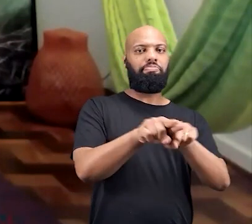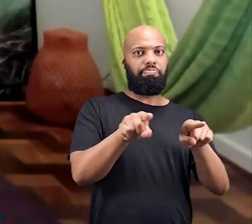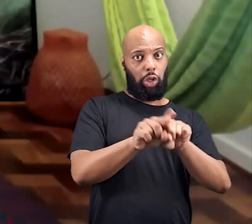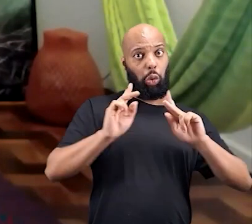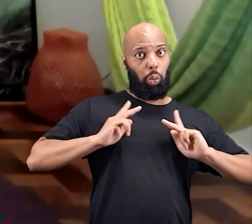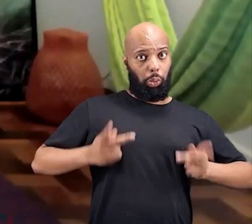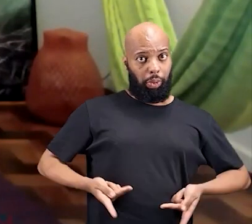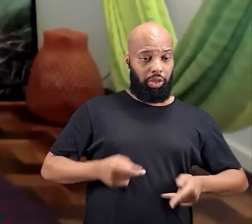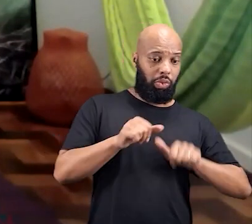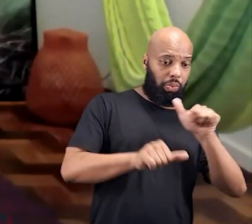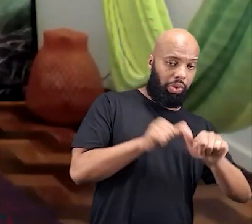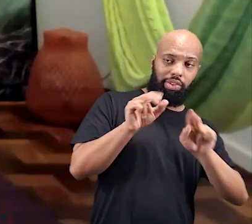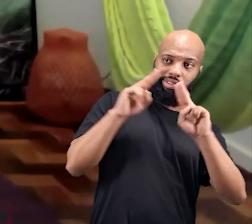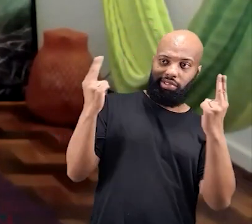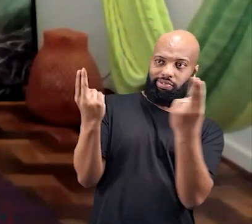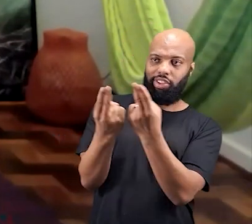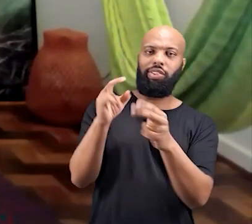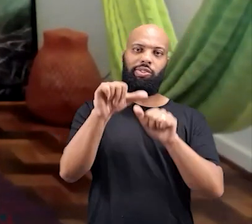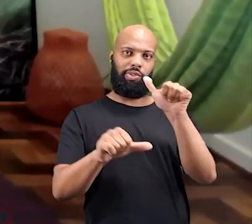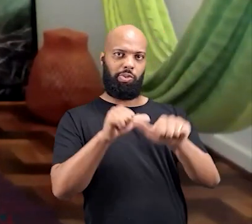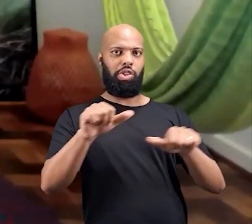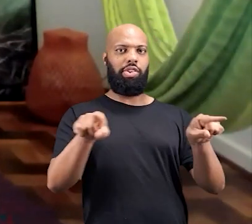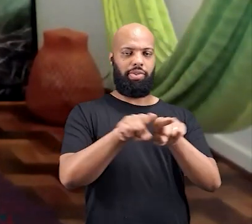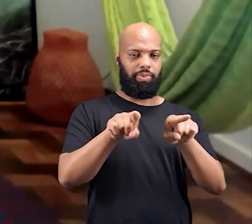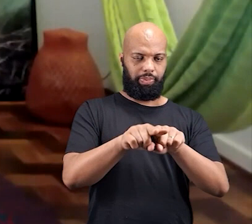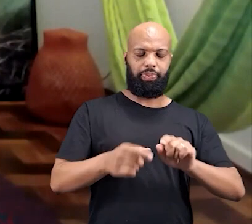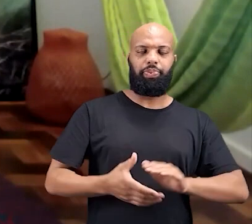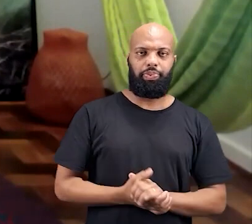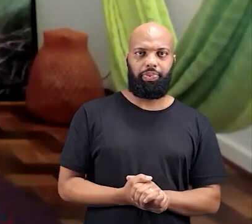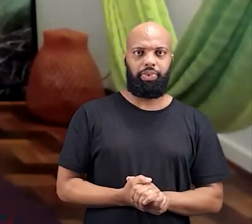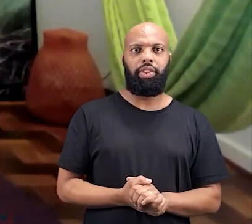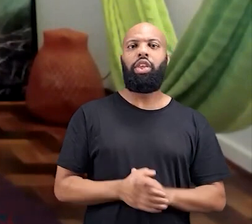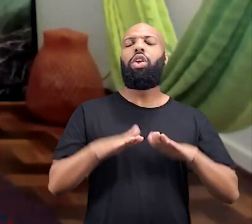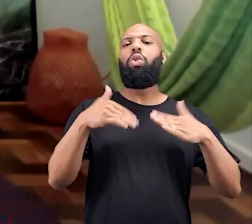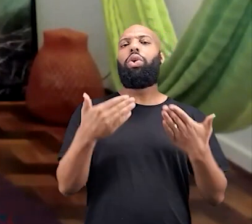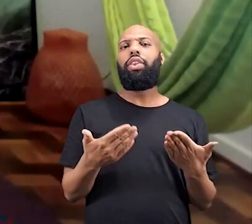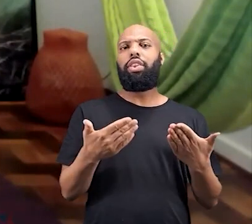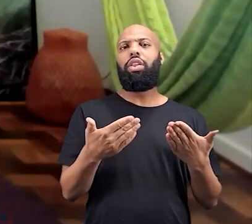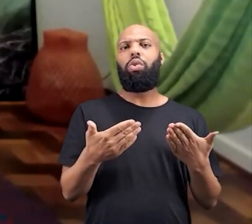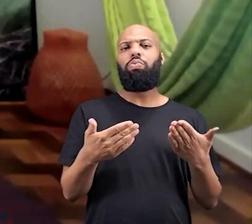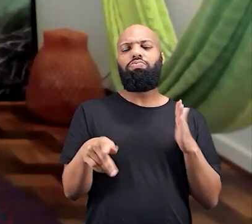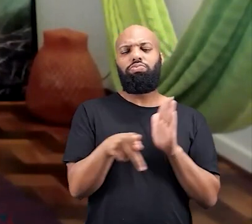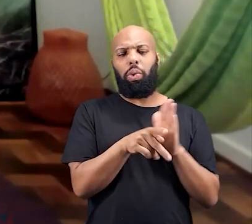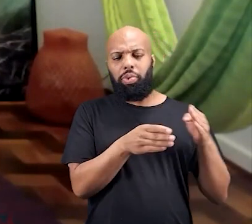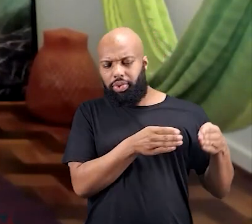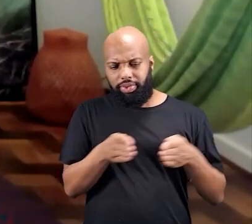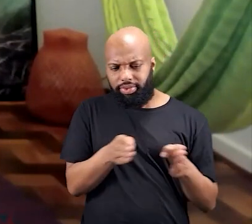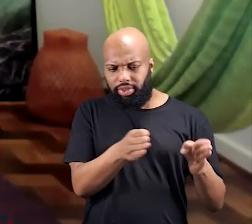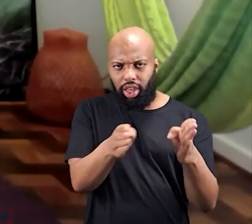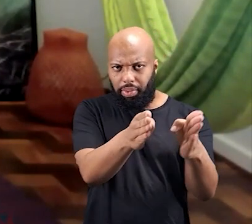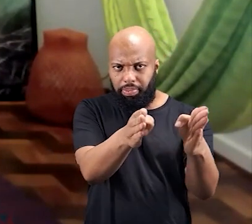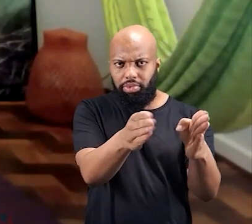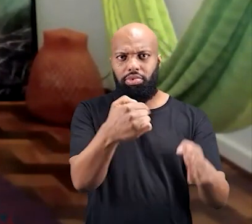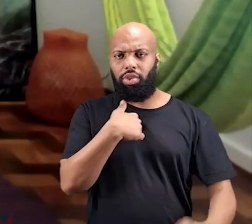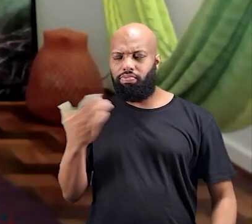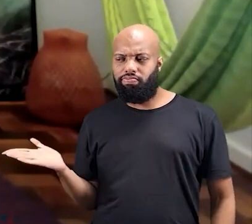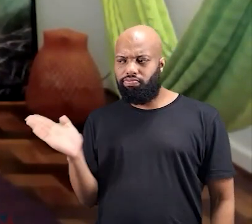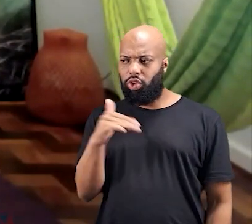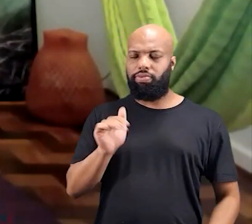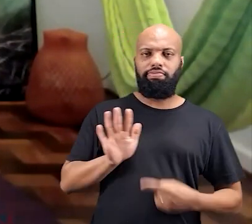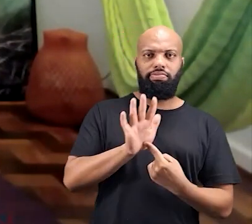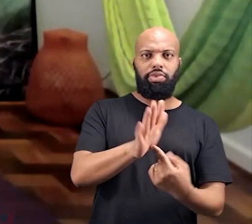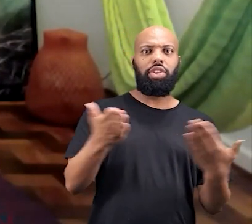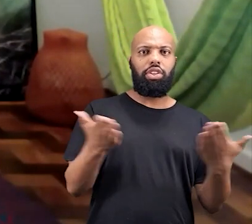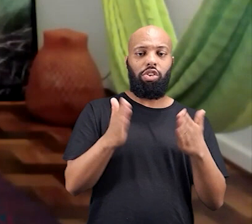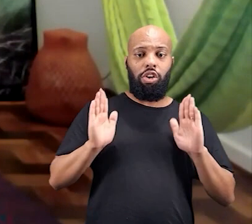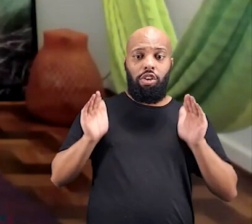desse ser humano. Então, é muito no caminho do que